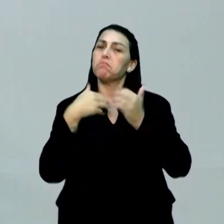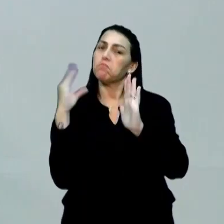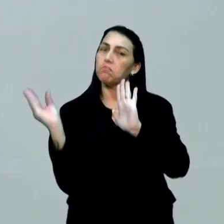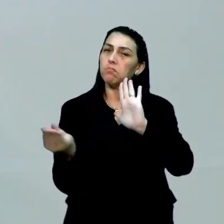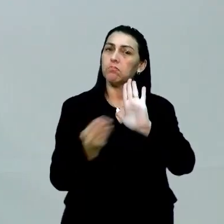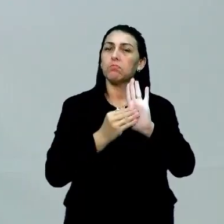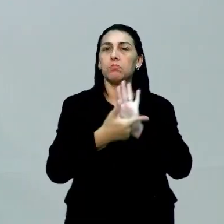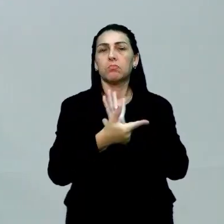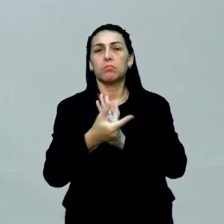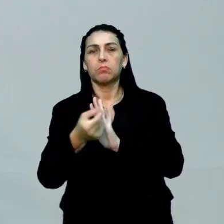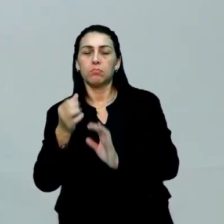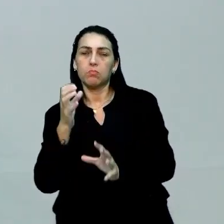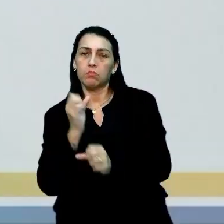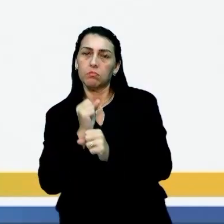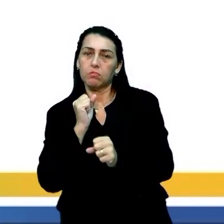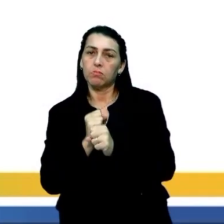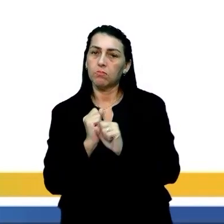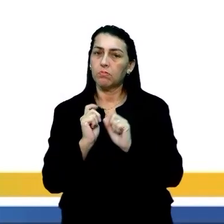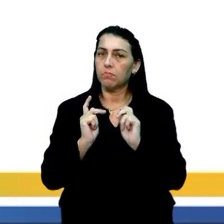pontos. Ok?